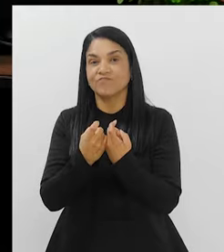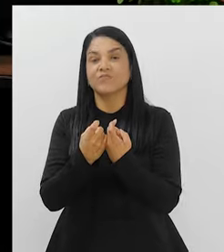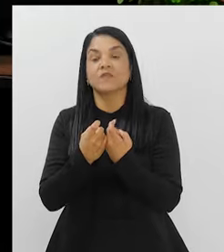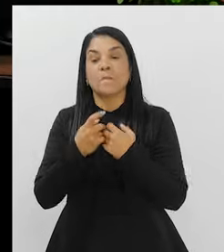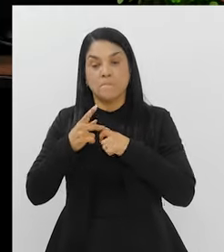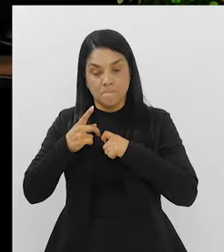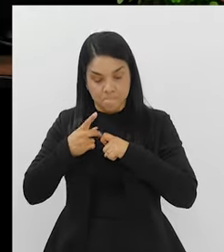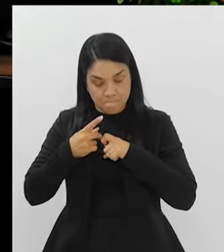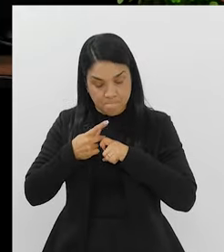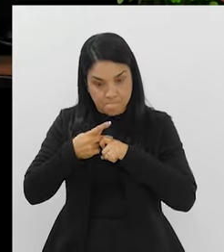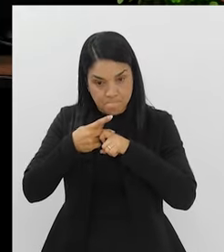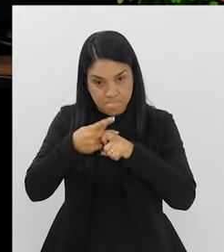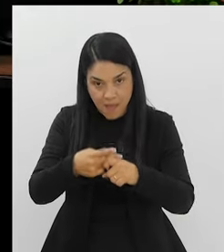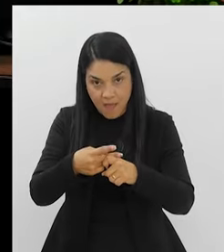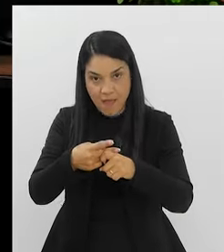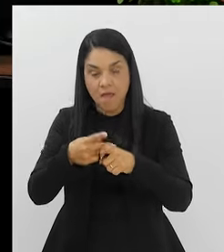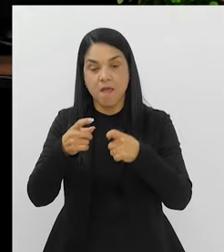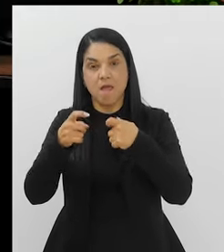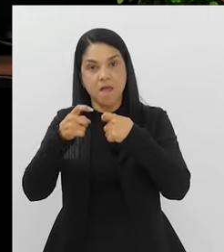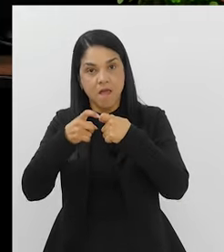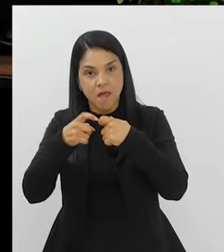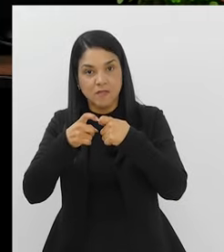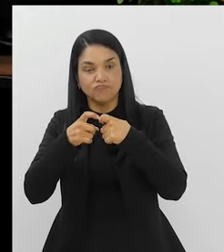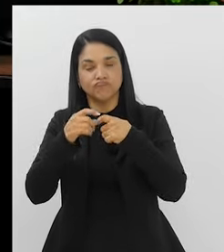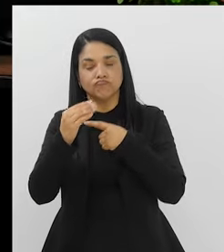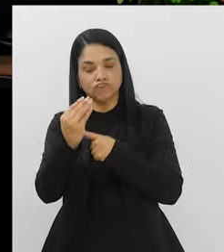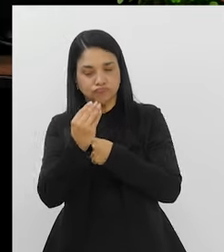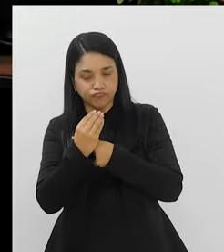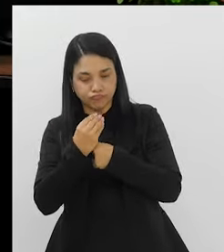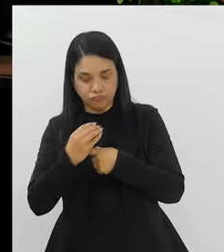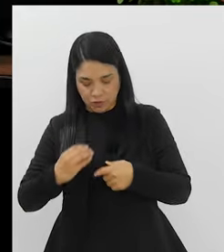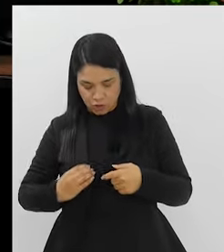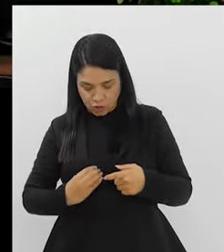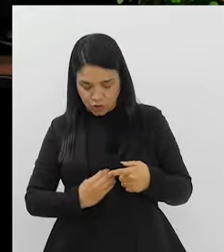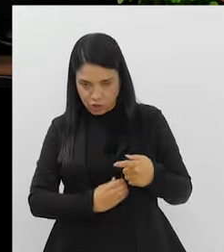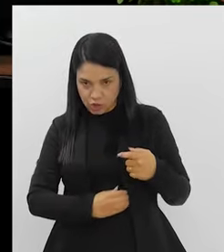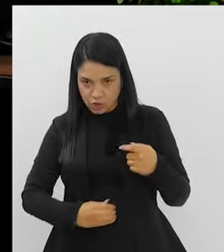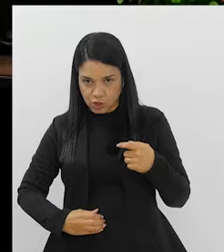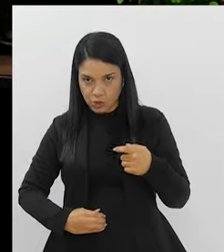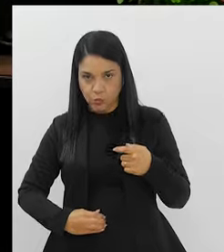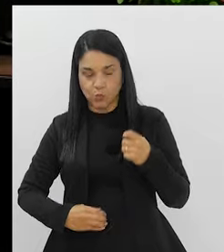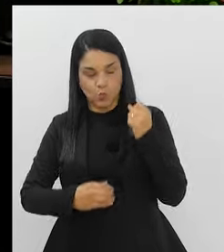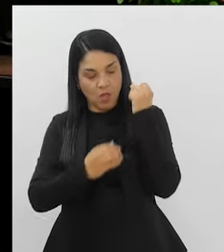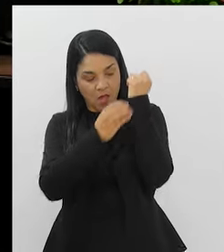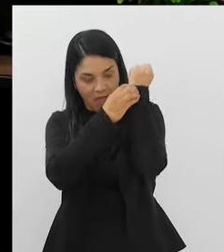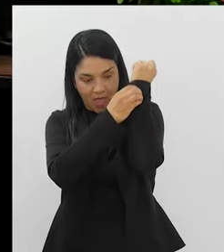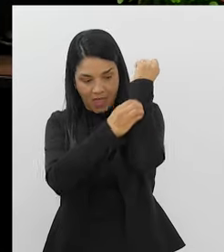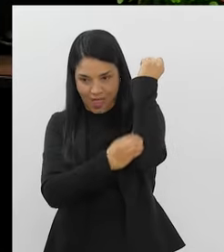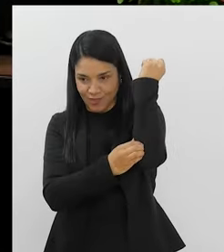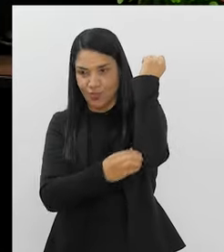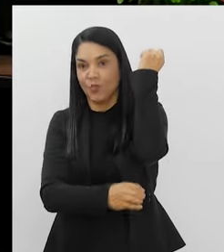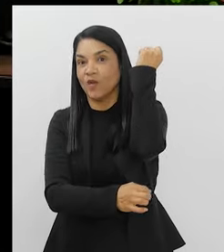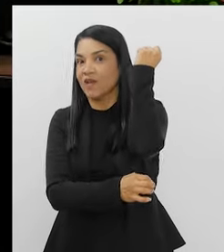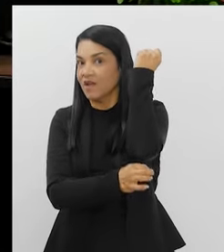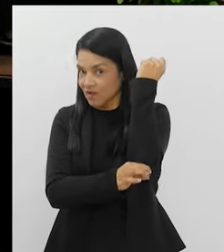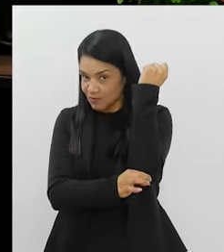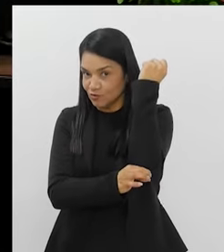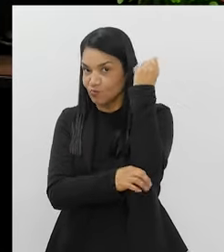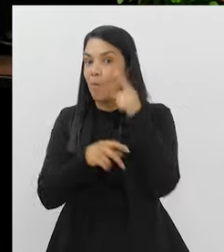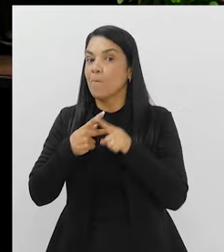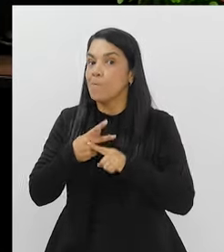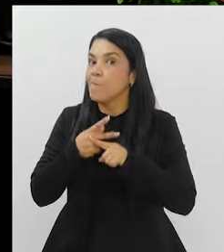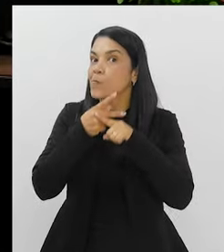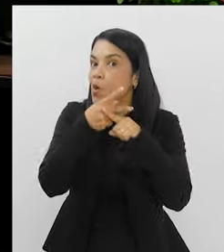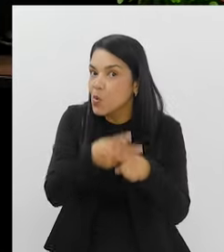tá? Proctologista é um médico que cuida de intestino, reto e anos. Procure. Se